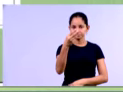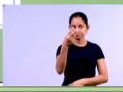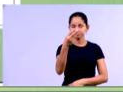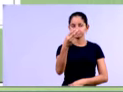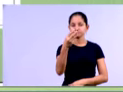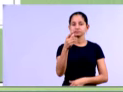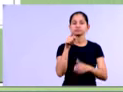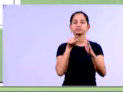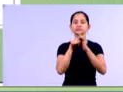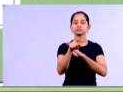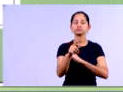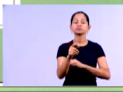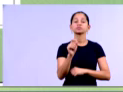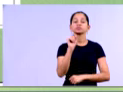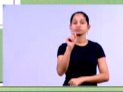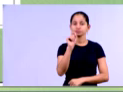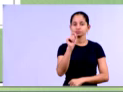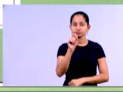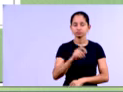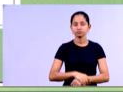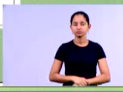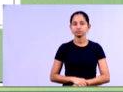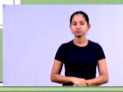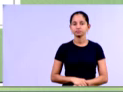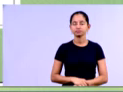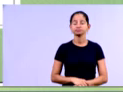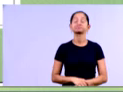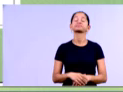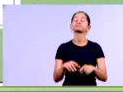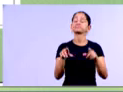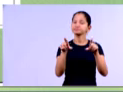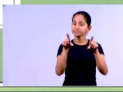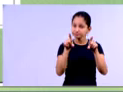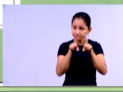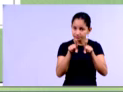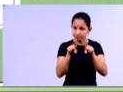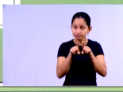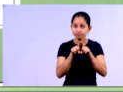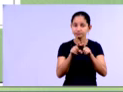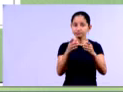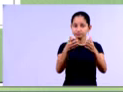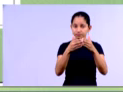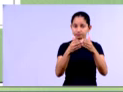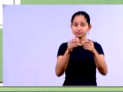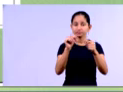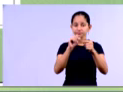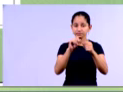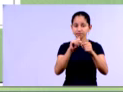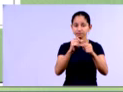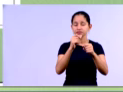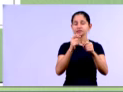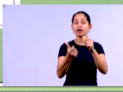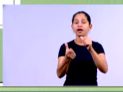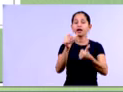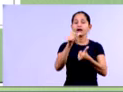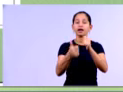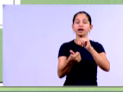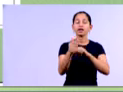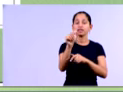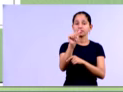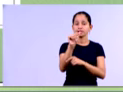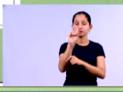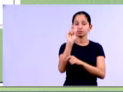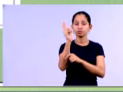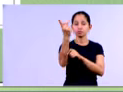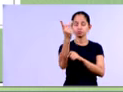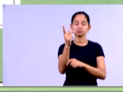ok? A questão 3, ela também pede para a gente calcular a análise horizontal, mas, não do balanço